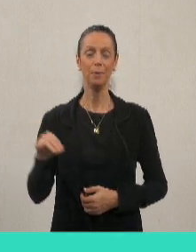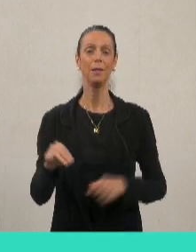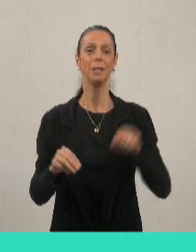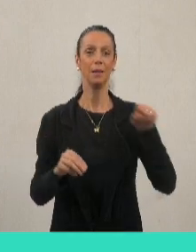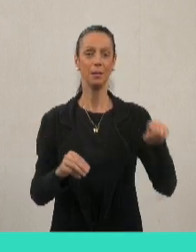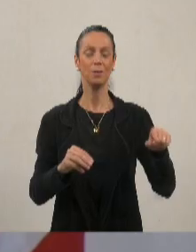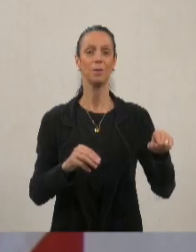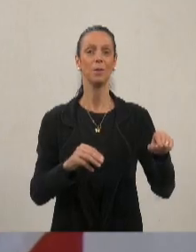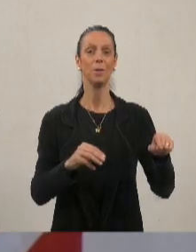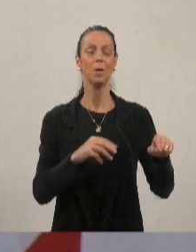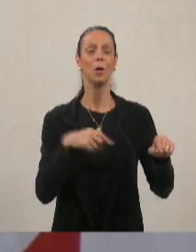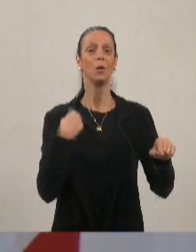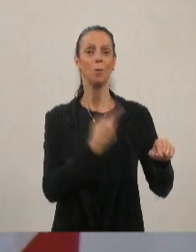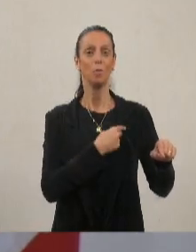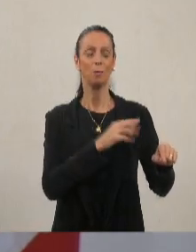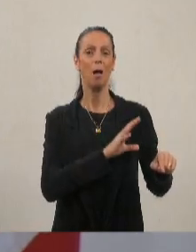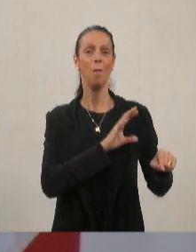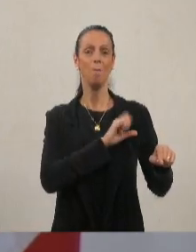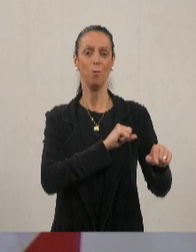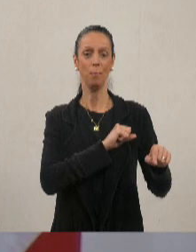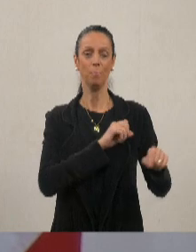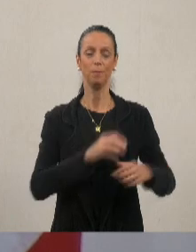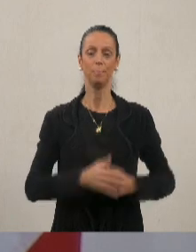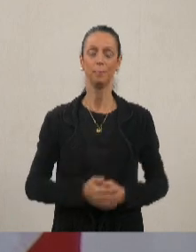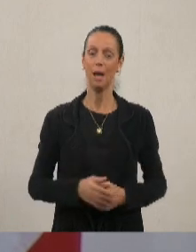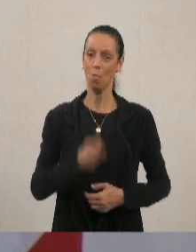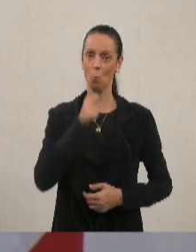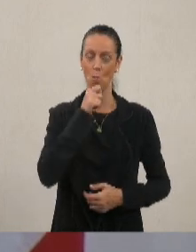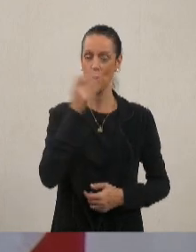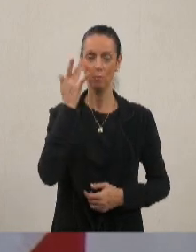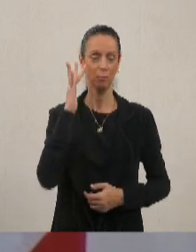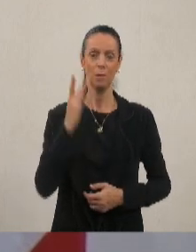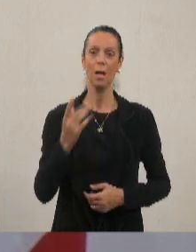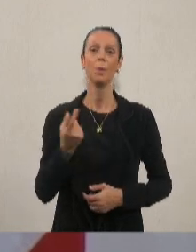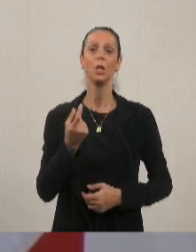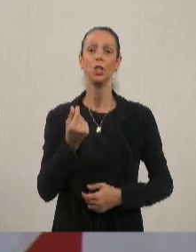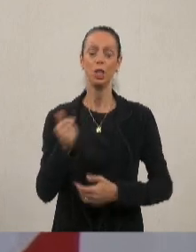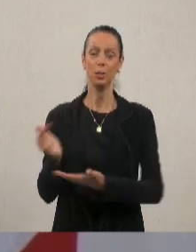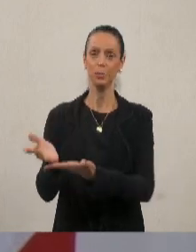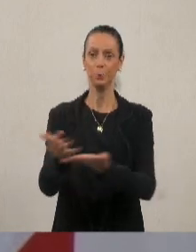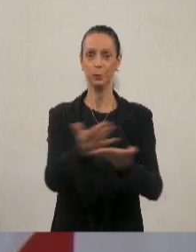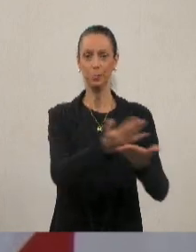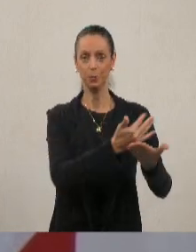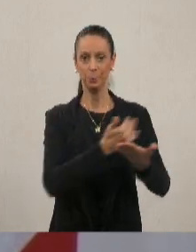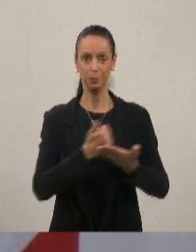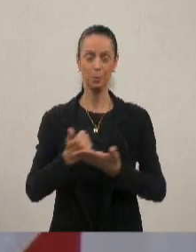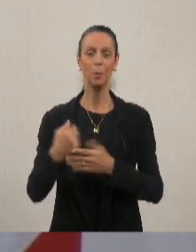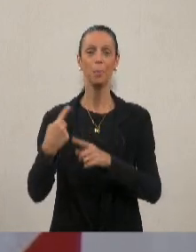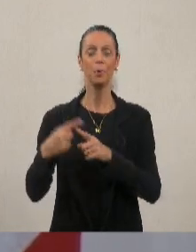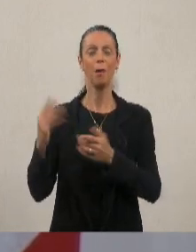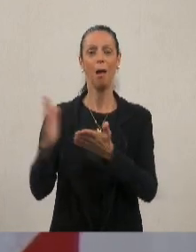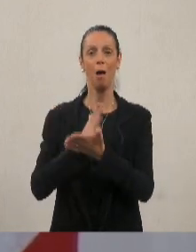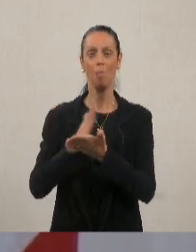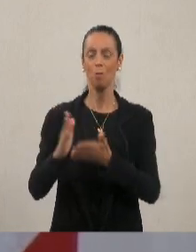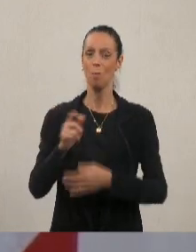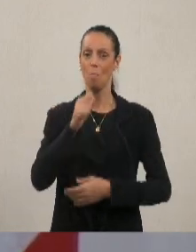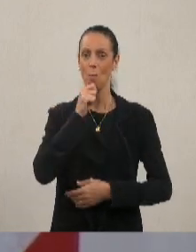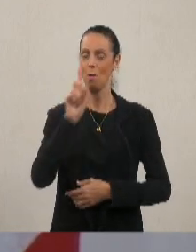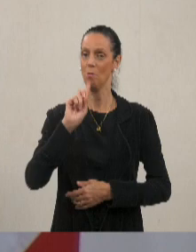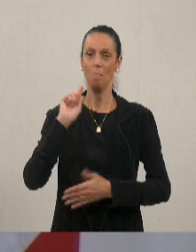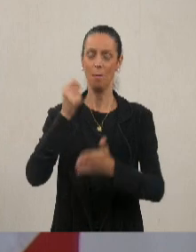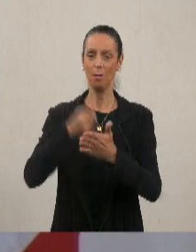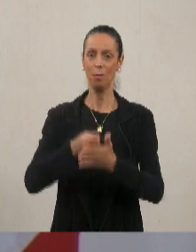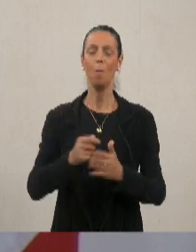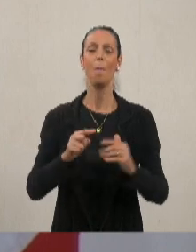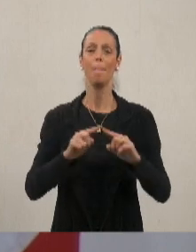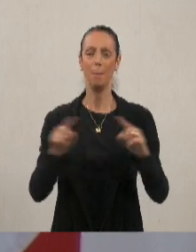uma receita muito boa para eles. Não temos apurado ainda os valores, tá, porque tem muito tique fora ainda que falta receber, mas passou de mil. Isso tudo